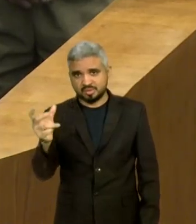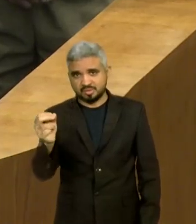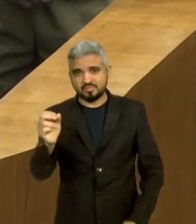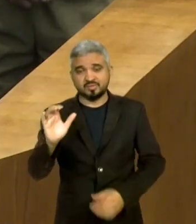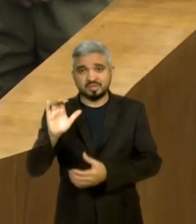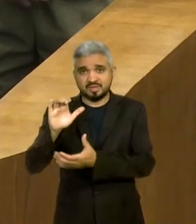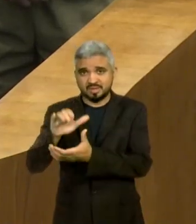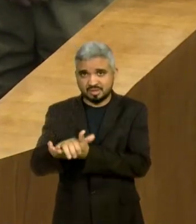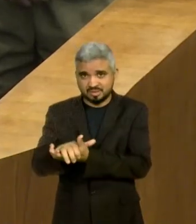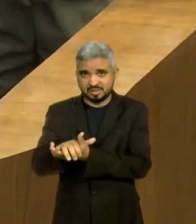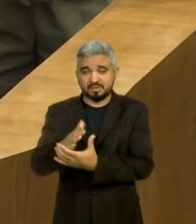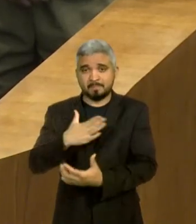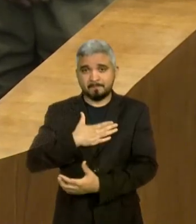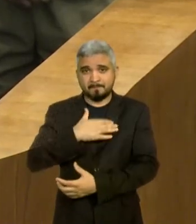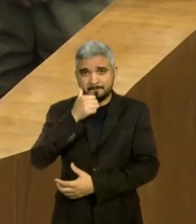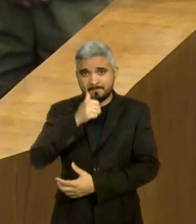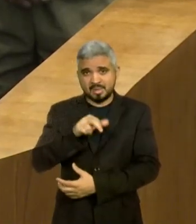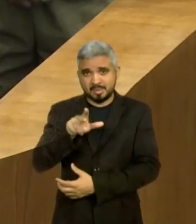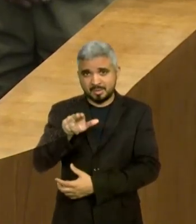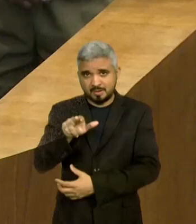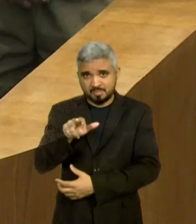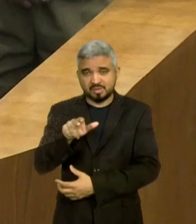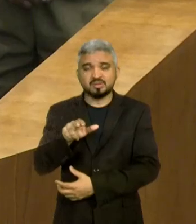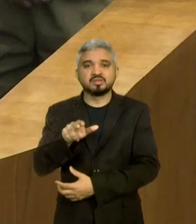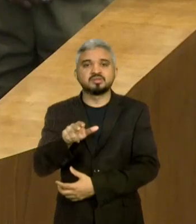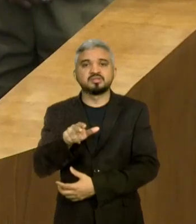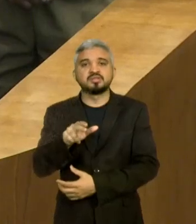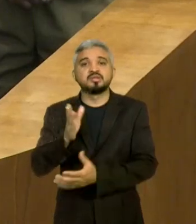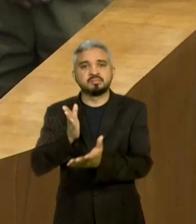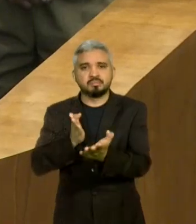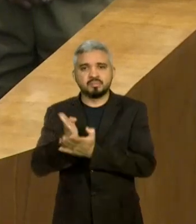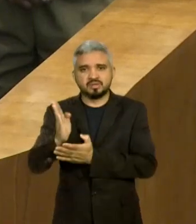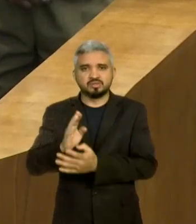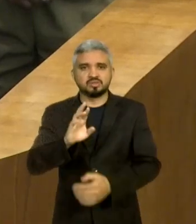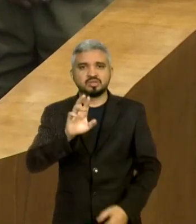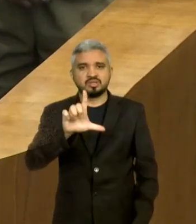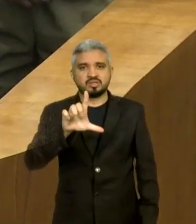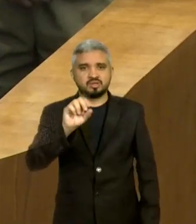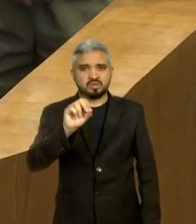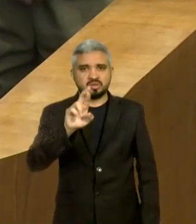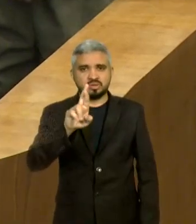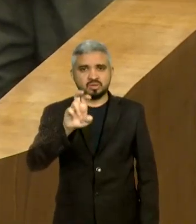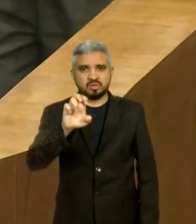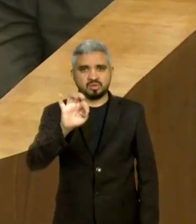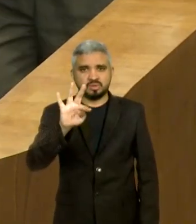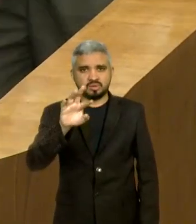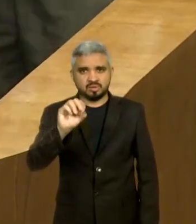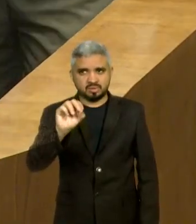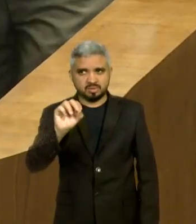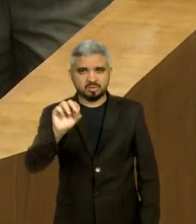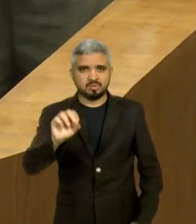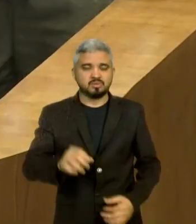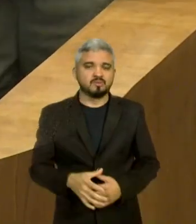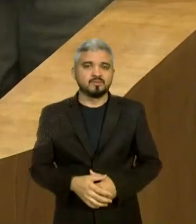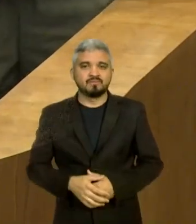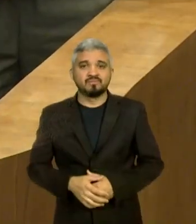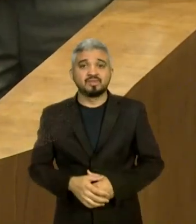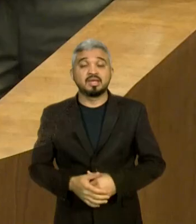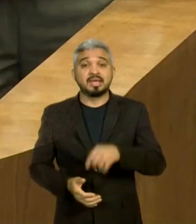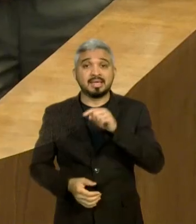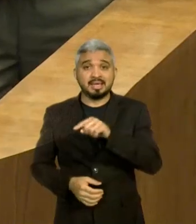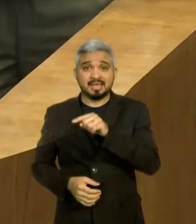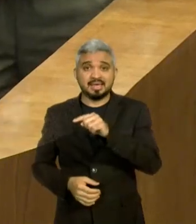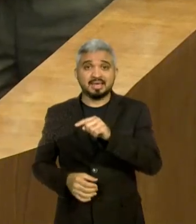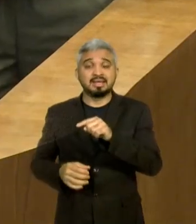irmã do meio, foi eleito no Loreto pela quarta vez. O Germano é tetra,